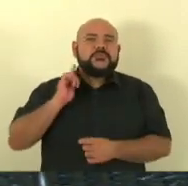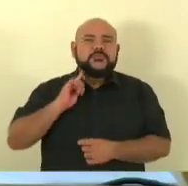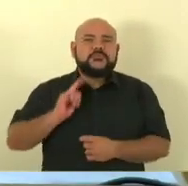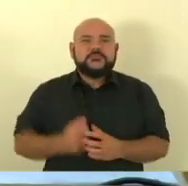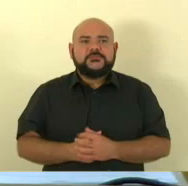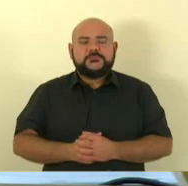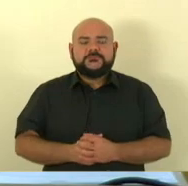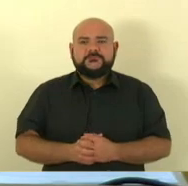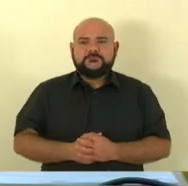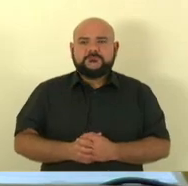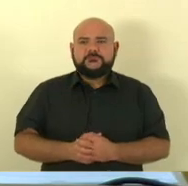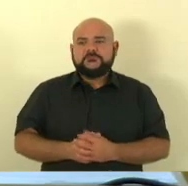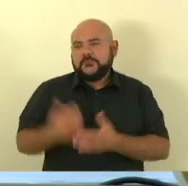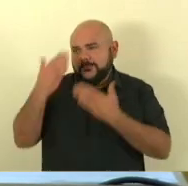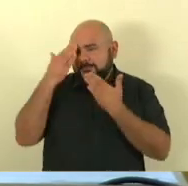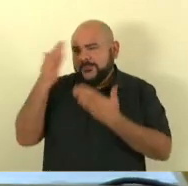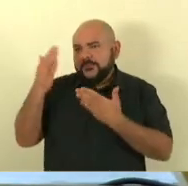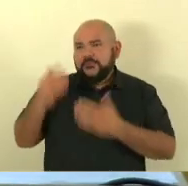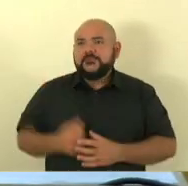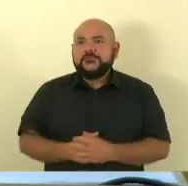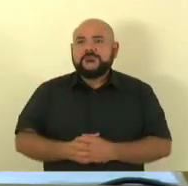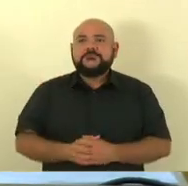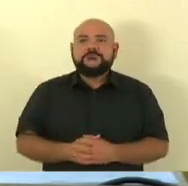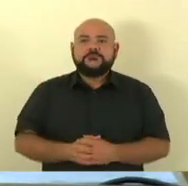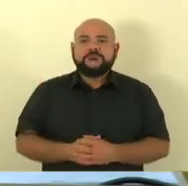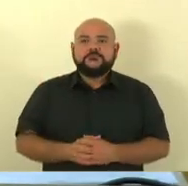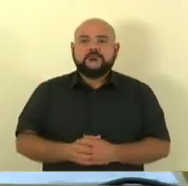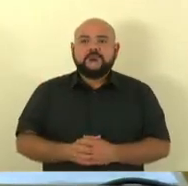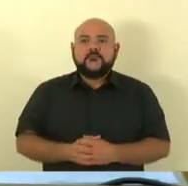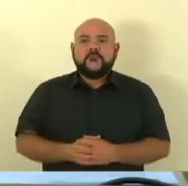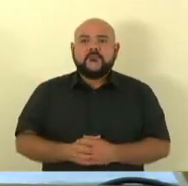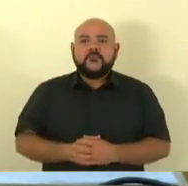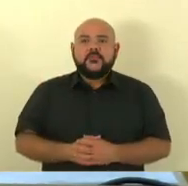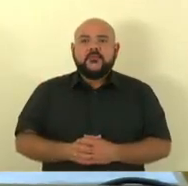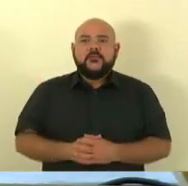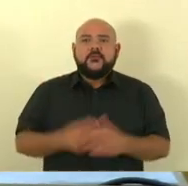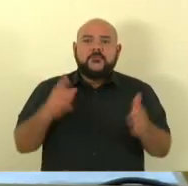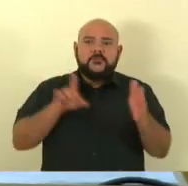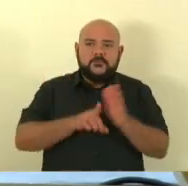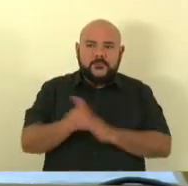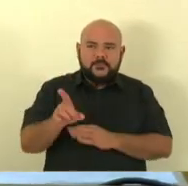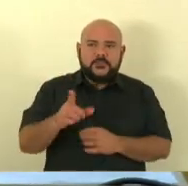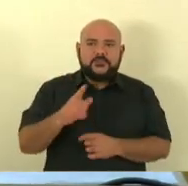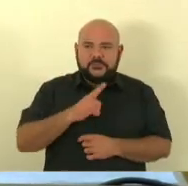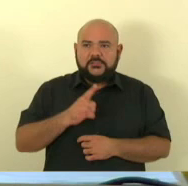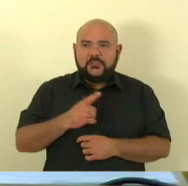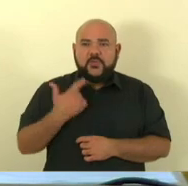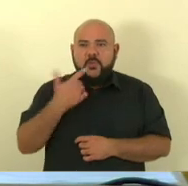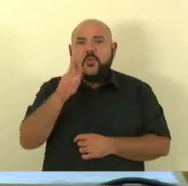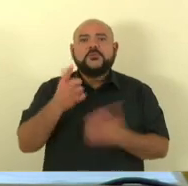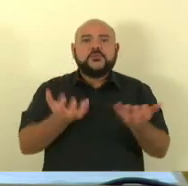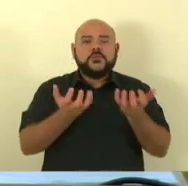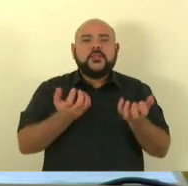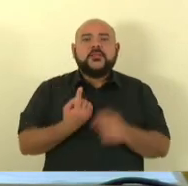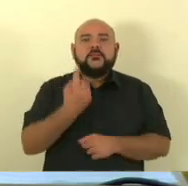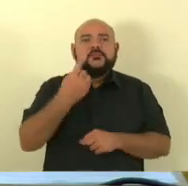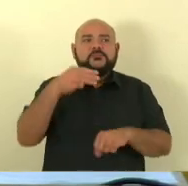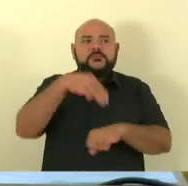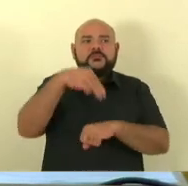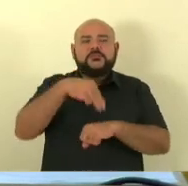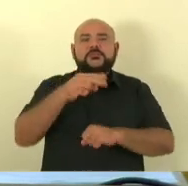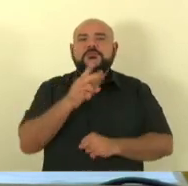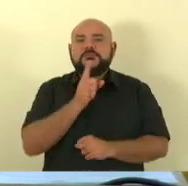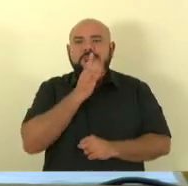Muito obrigado, deputado Coronel Wellington. Eu pergunto se algum outro deputado deseja solicitar